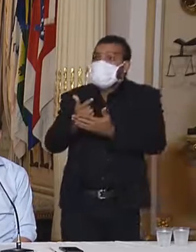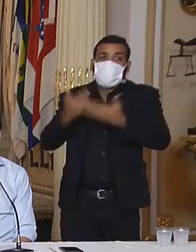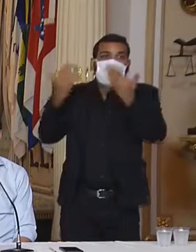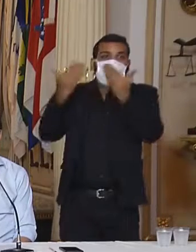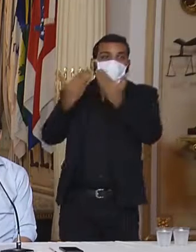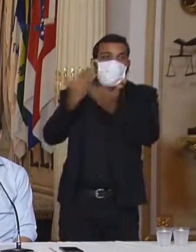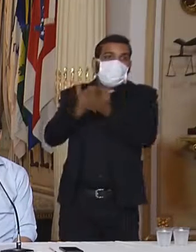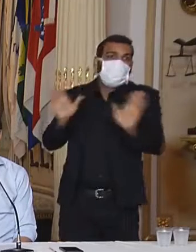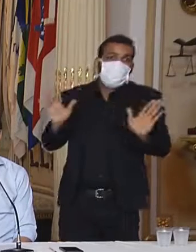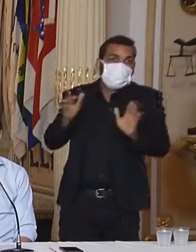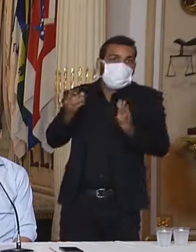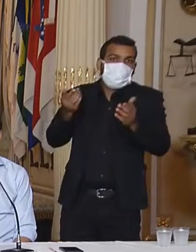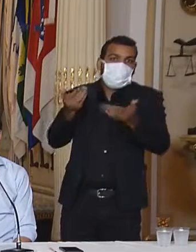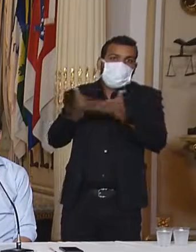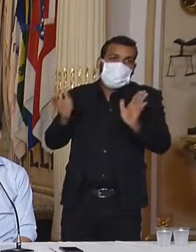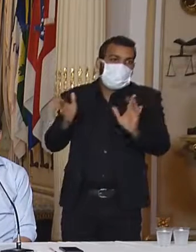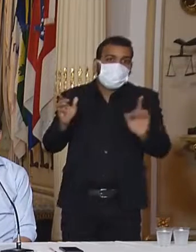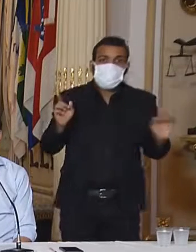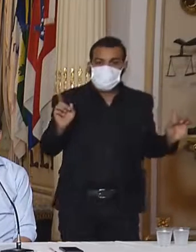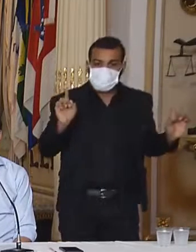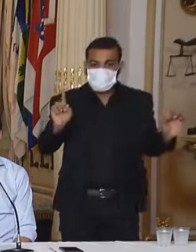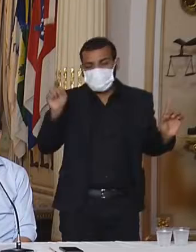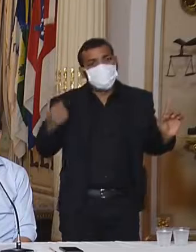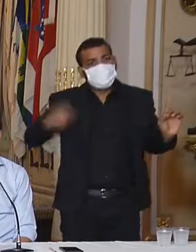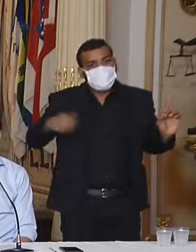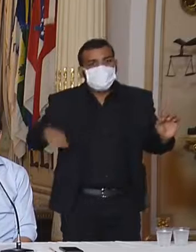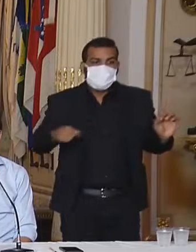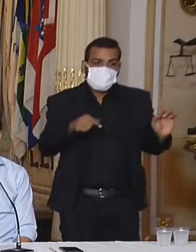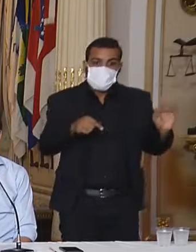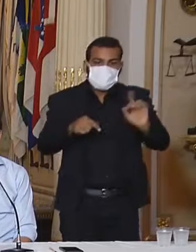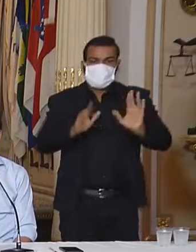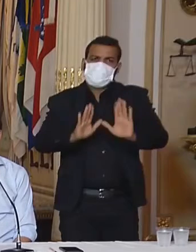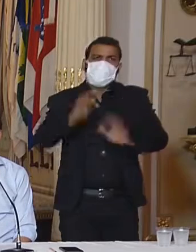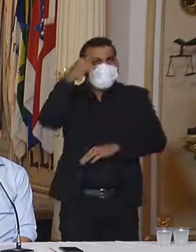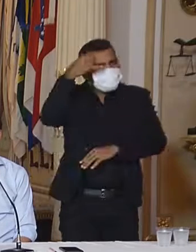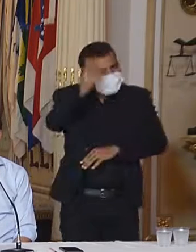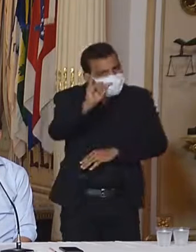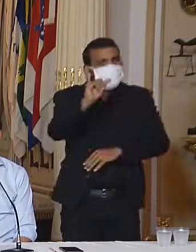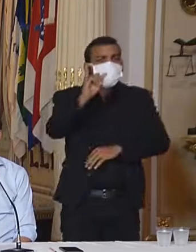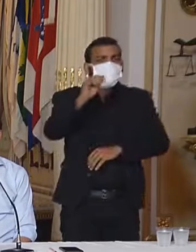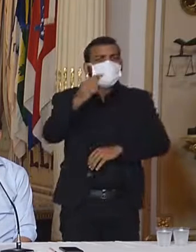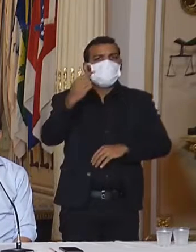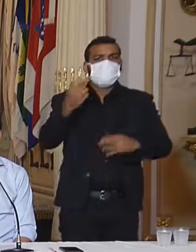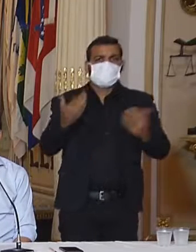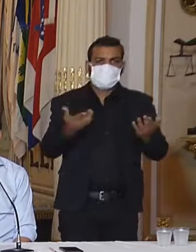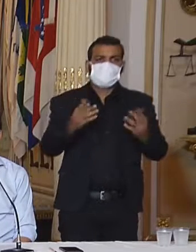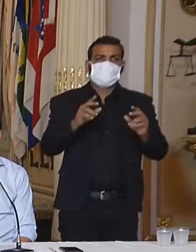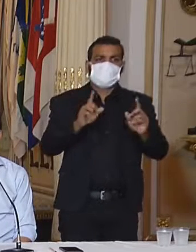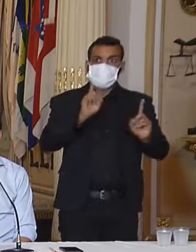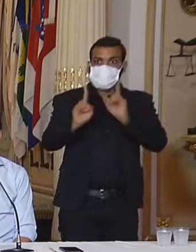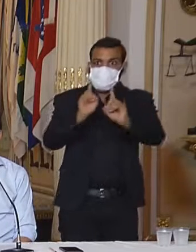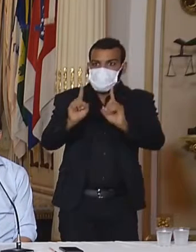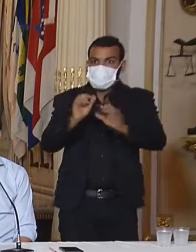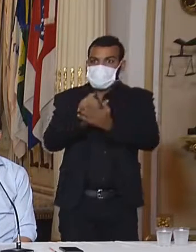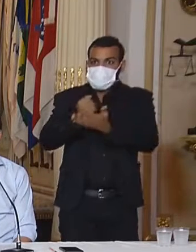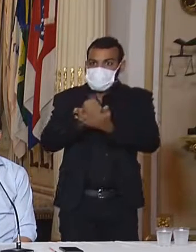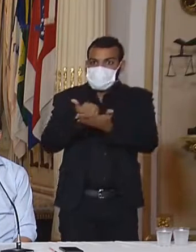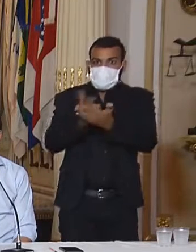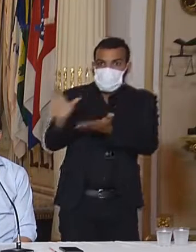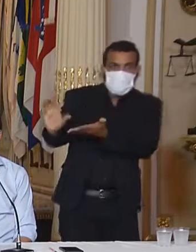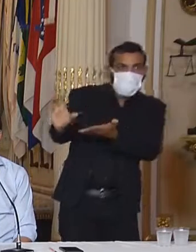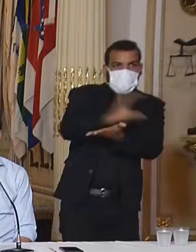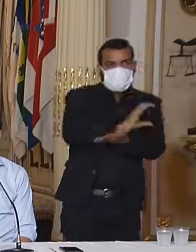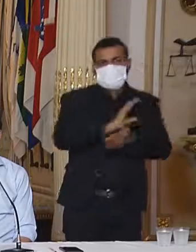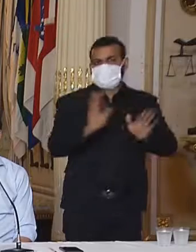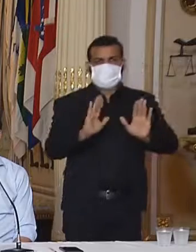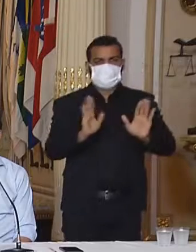reforço, mais uma vez, para que não haja esse tipo de comportamento em relação às farmácias, para